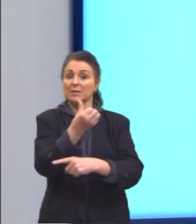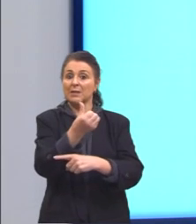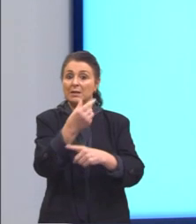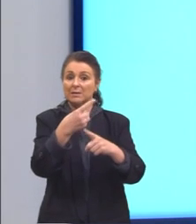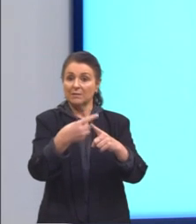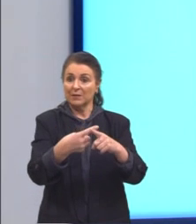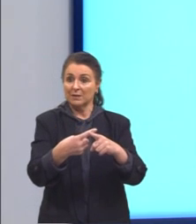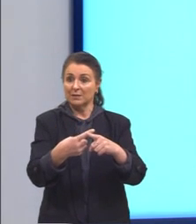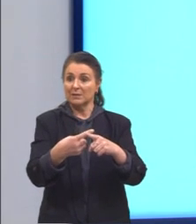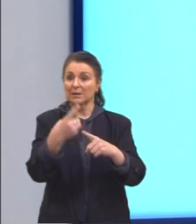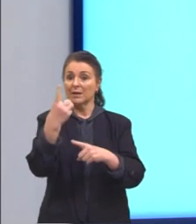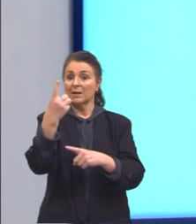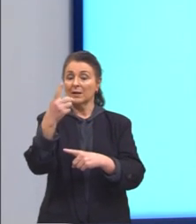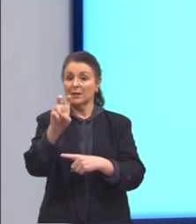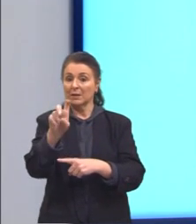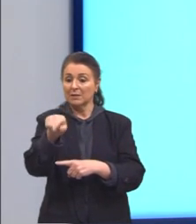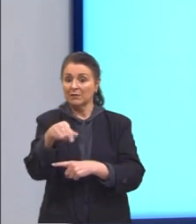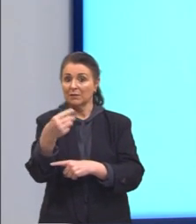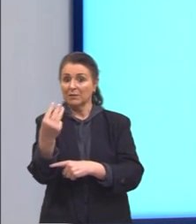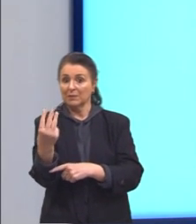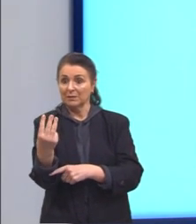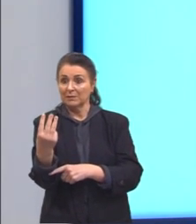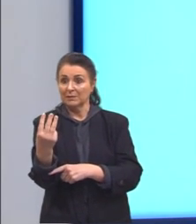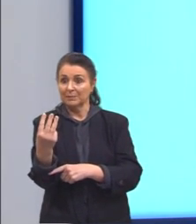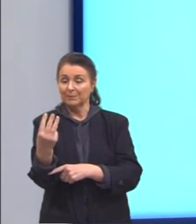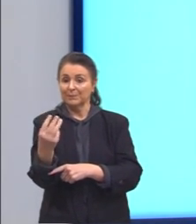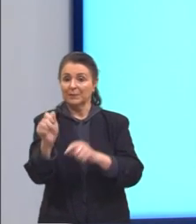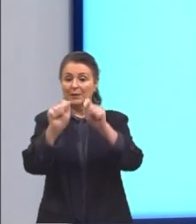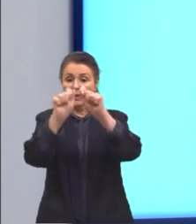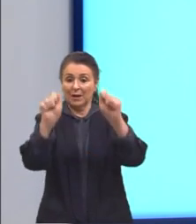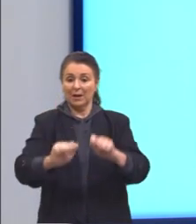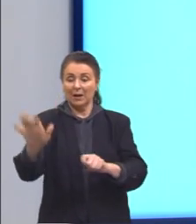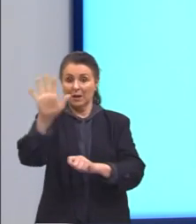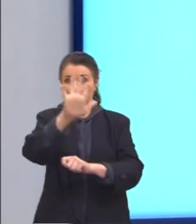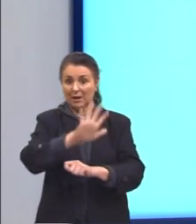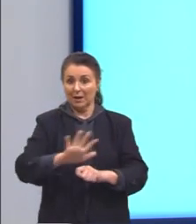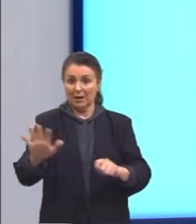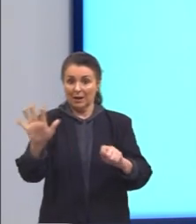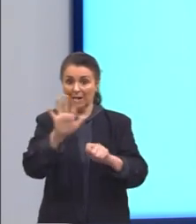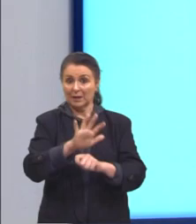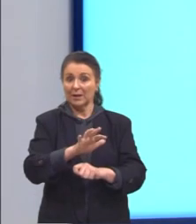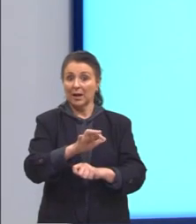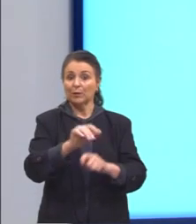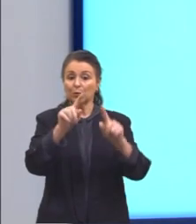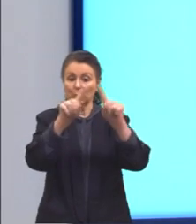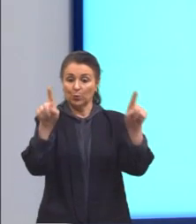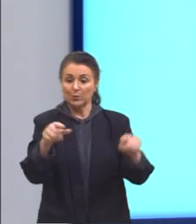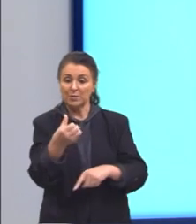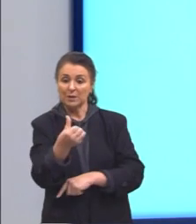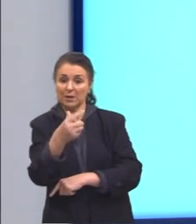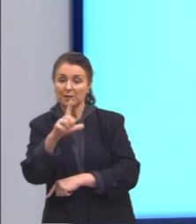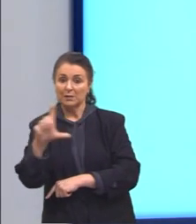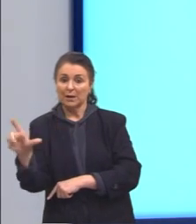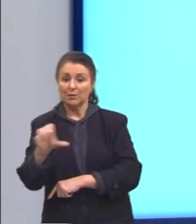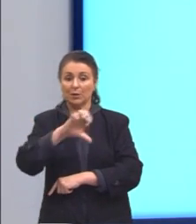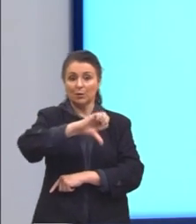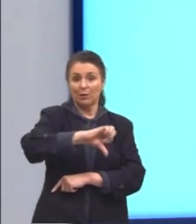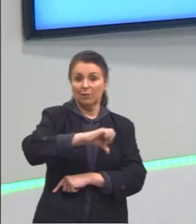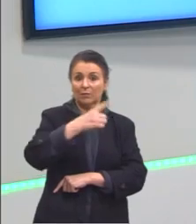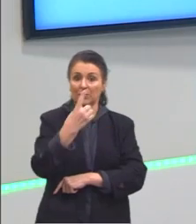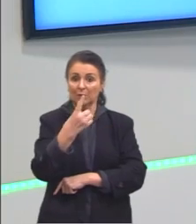6 vezes 15,3. A área, então, do nosso hexágono regular seria de 91